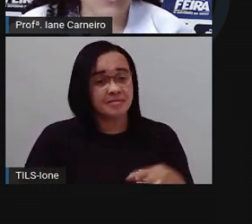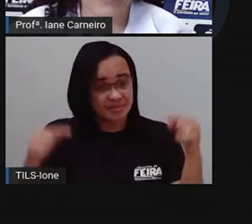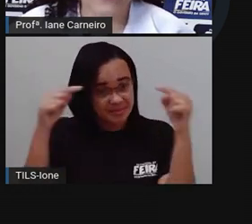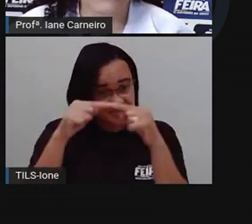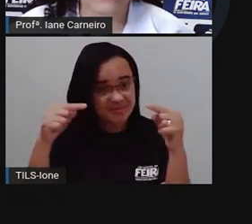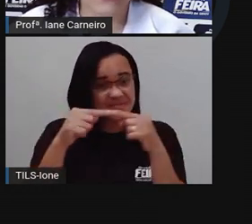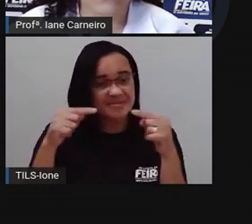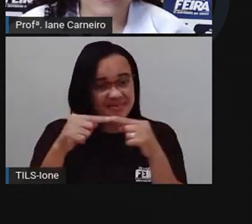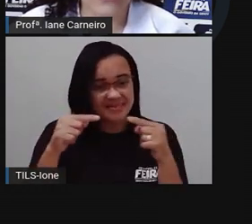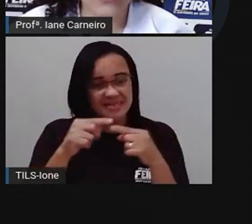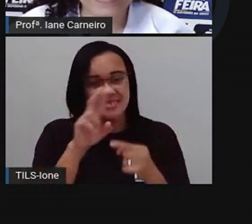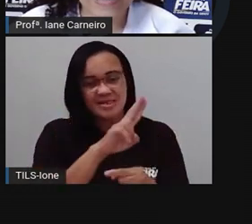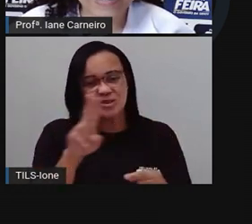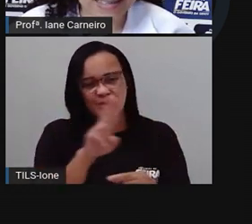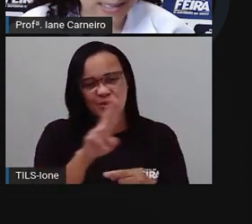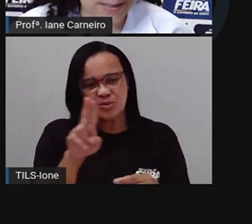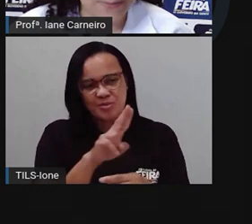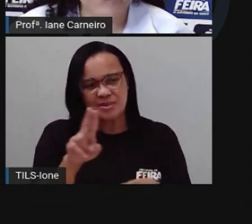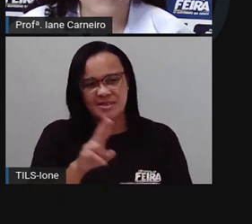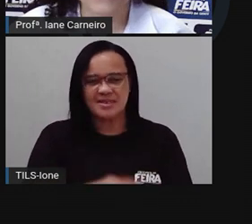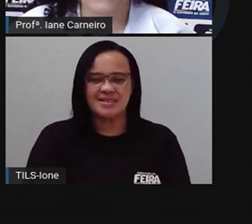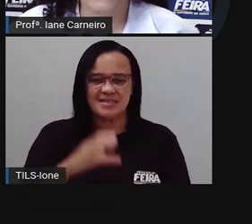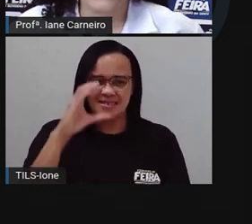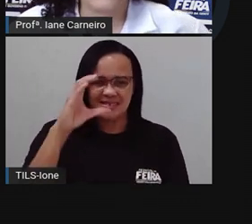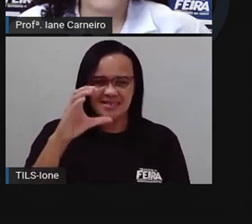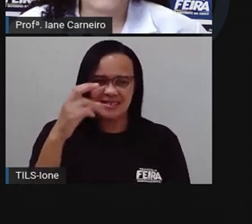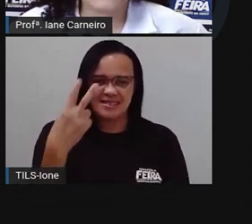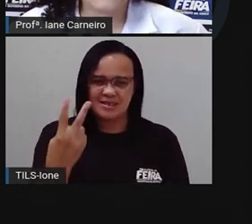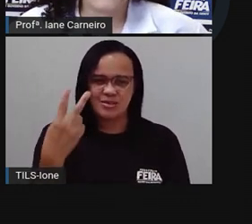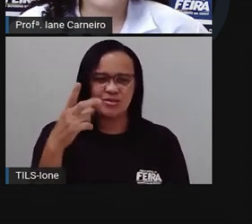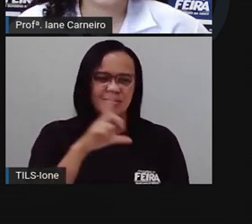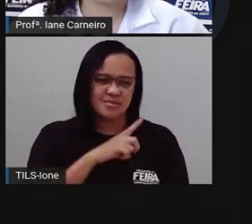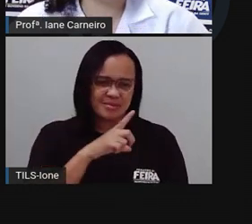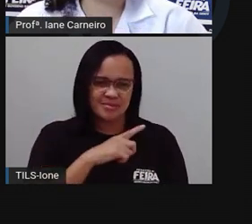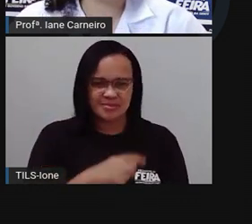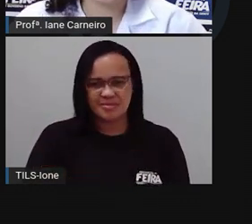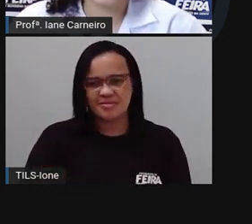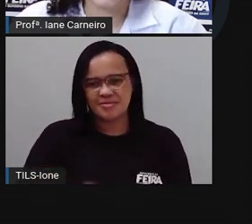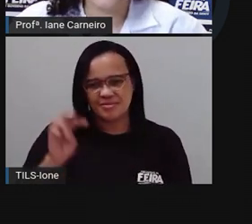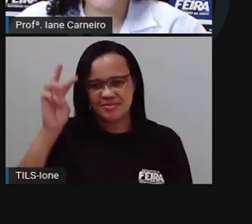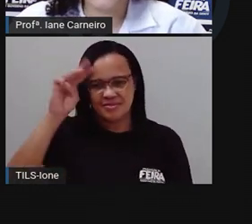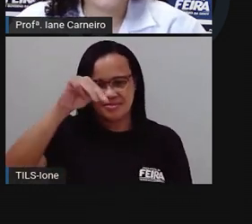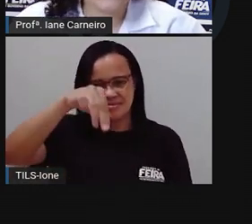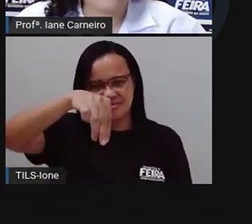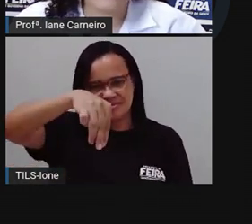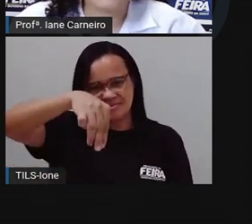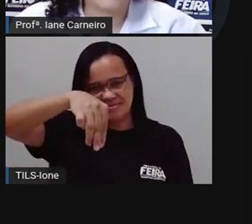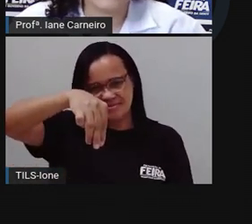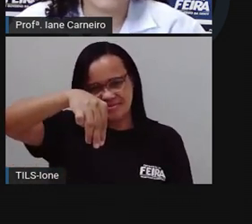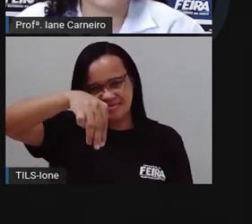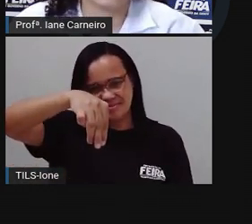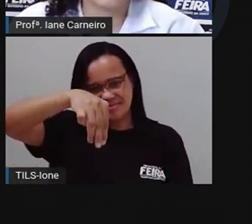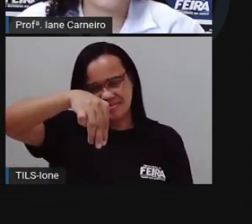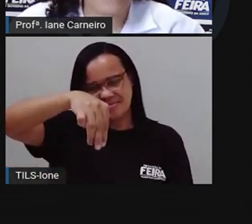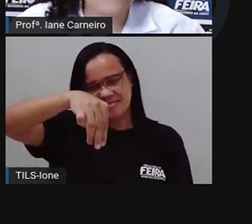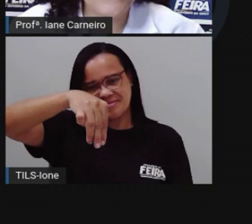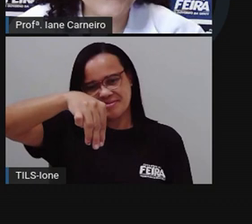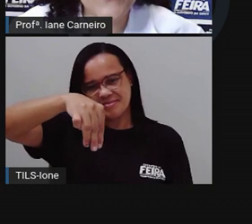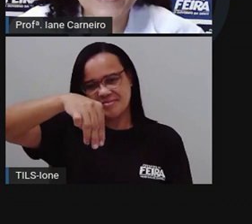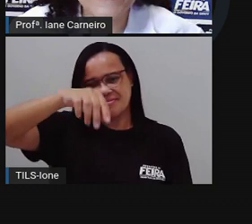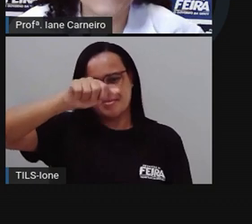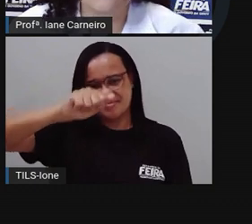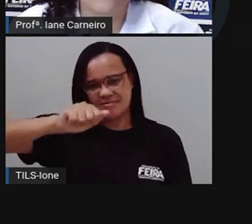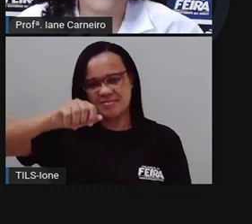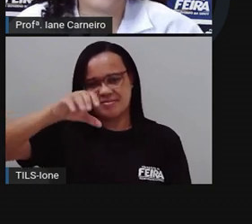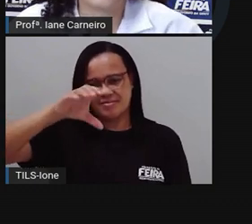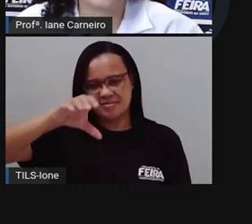Vou colocar aqui de novo. Tem duas letras C. Que nome é esse, gente? Tá faltando só uma letrinha aqui. Qual é o